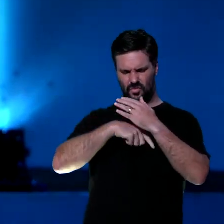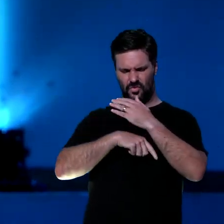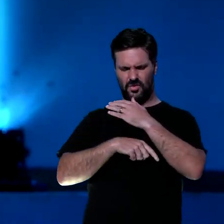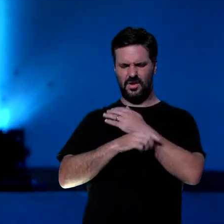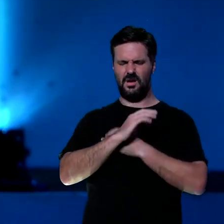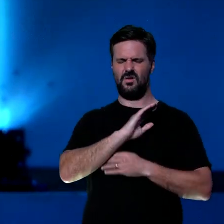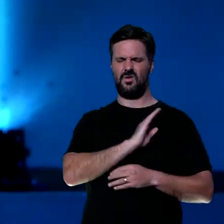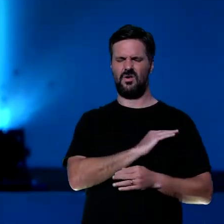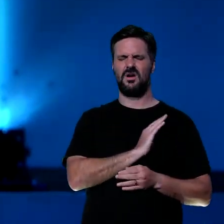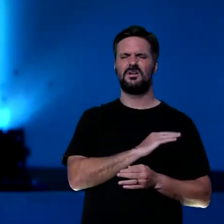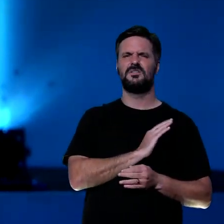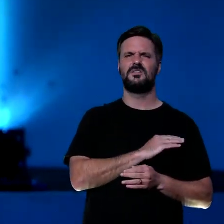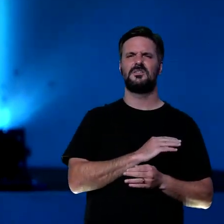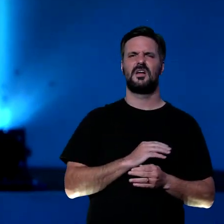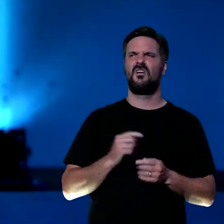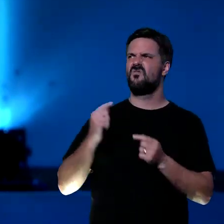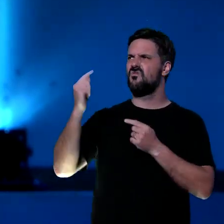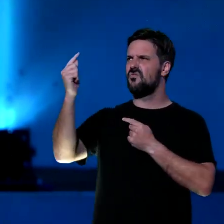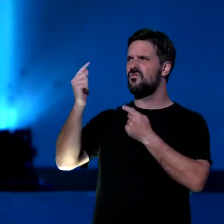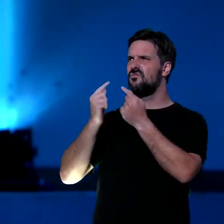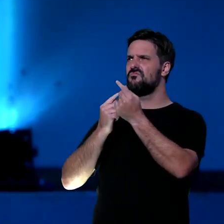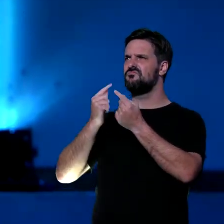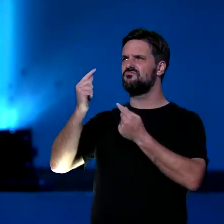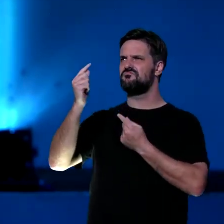então, fale com Ele agora,